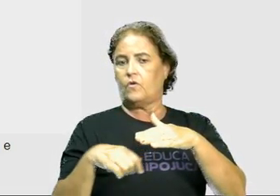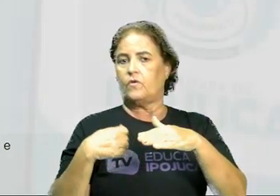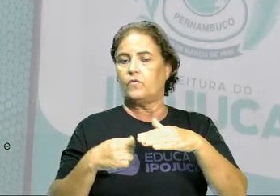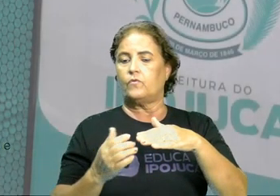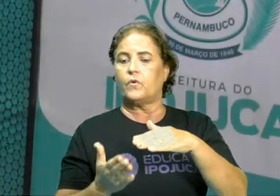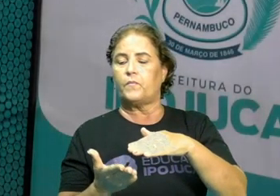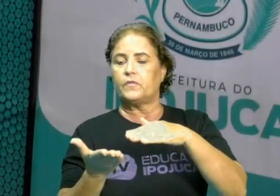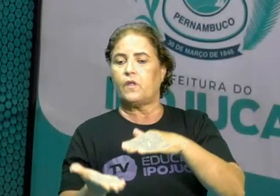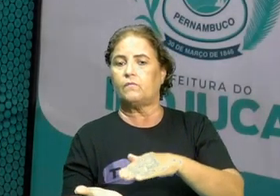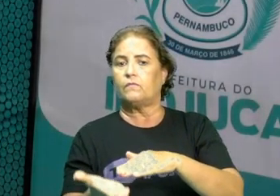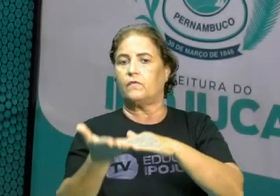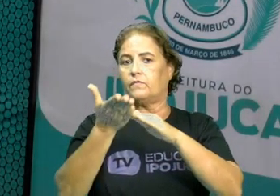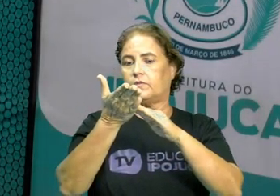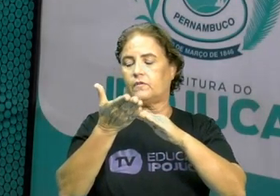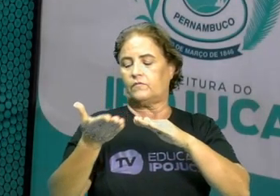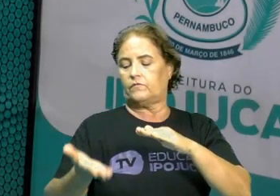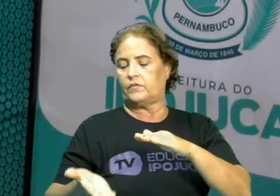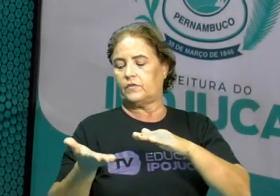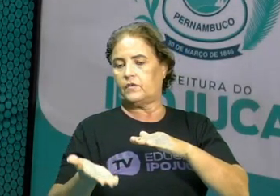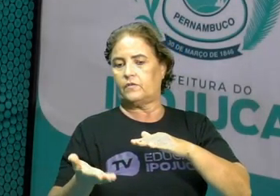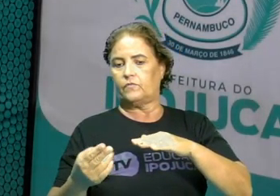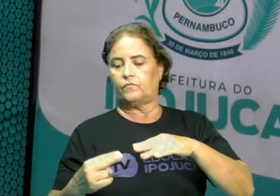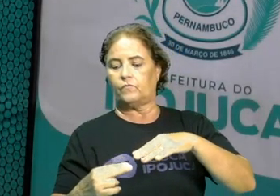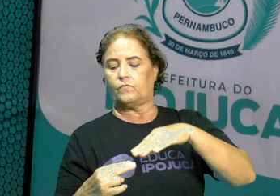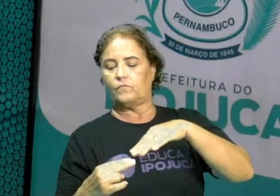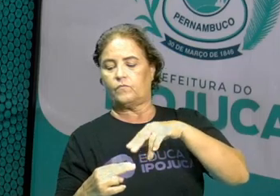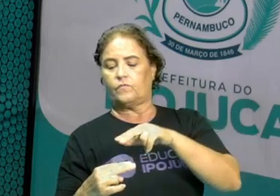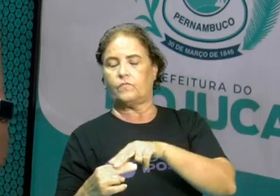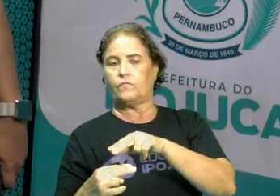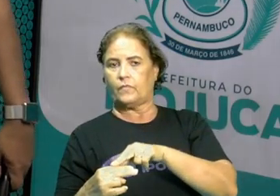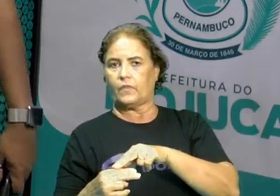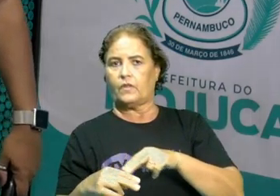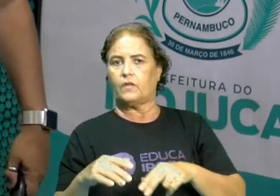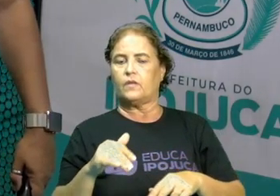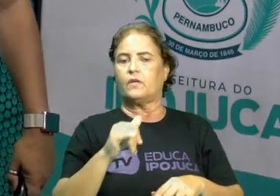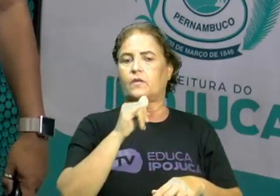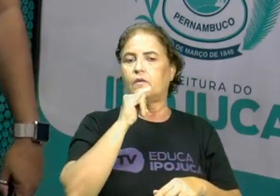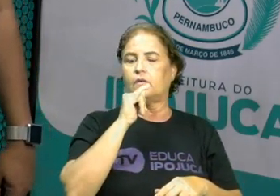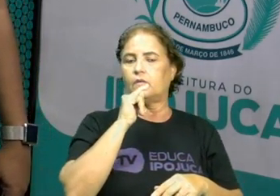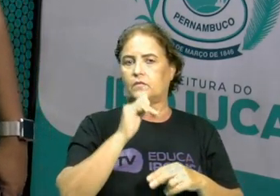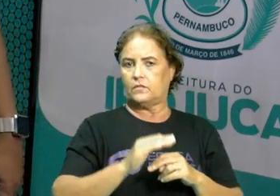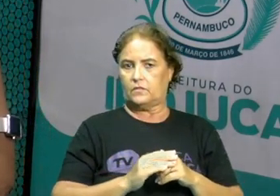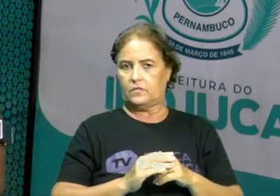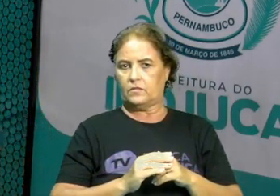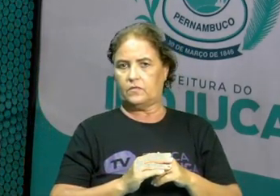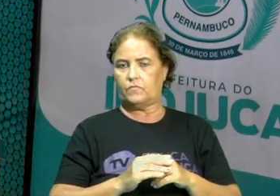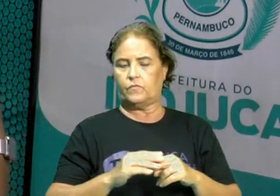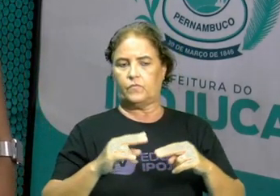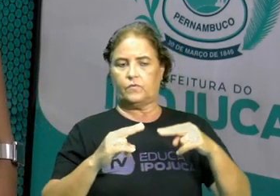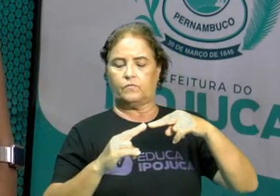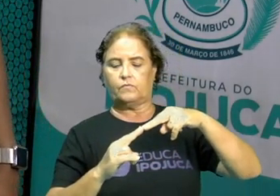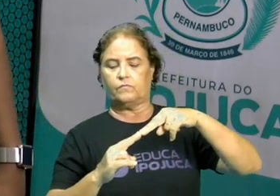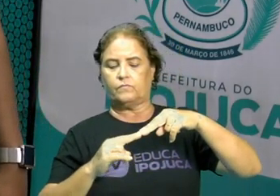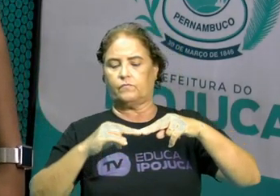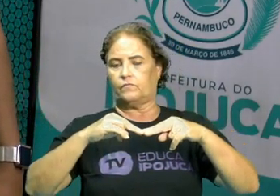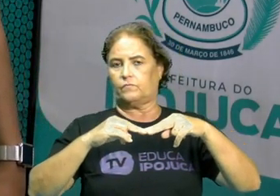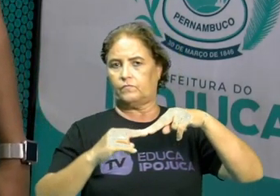tenho que levantar, vai ficar do outro lado. Um exemplo comum disso é a famosa gangorra.